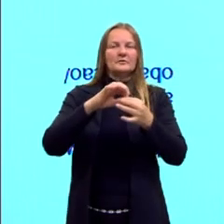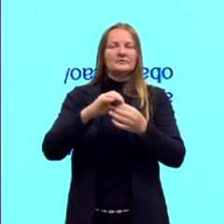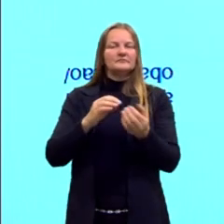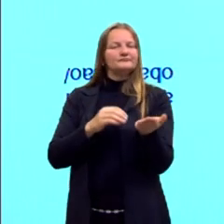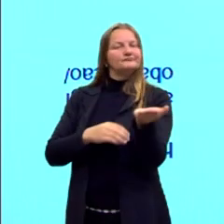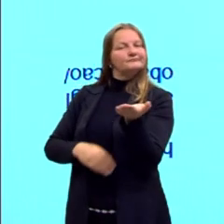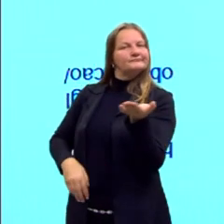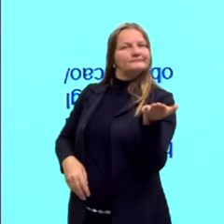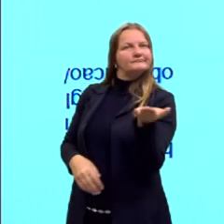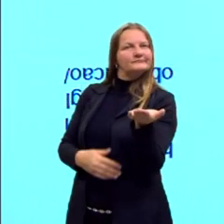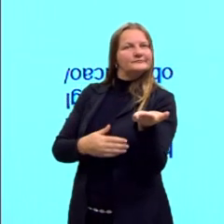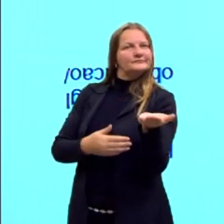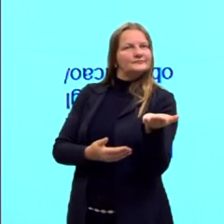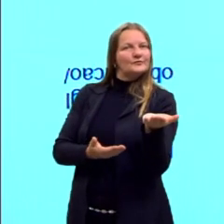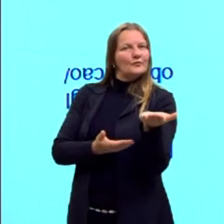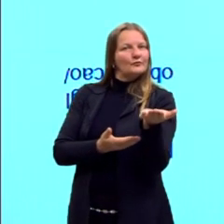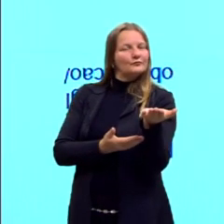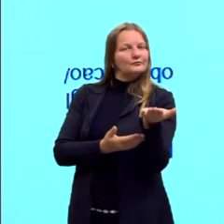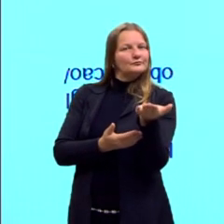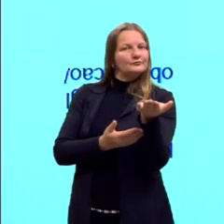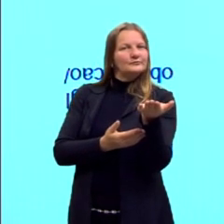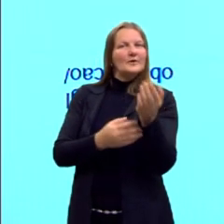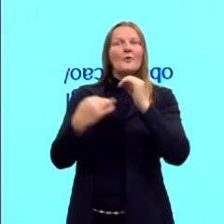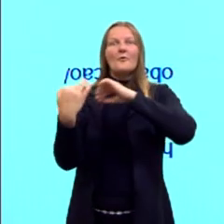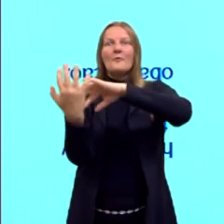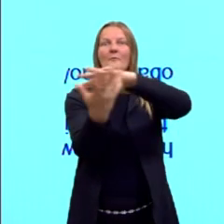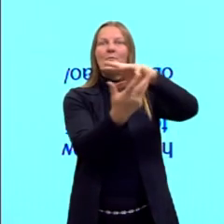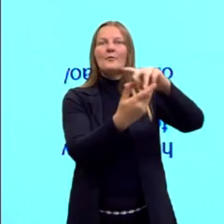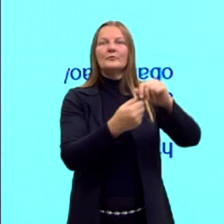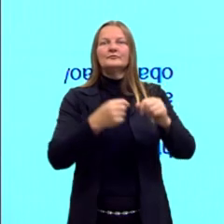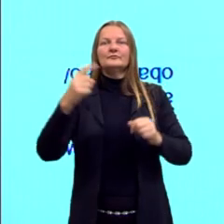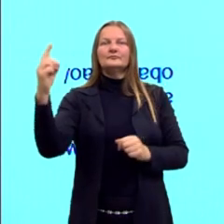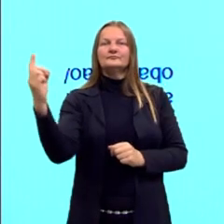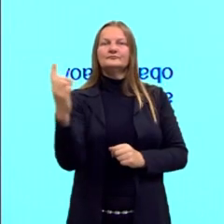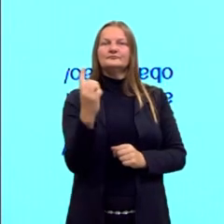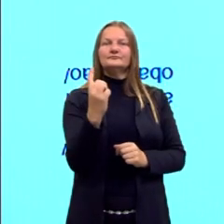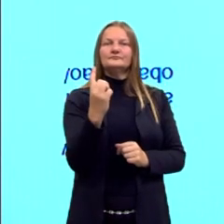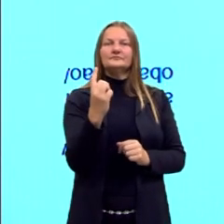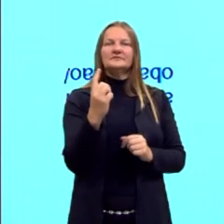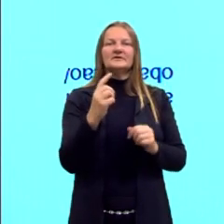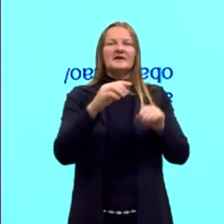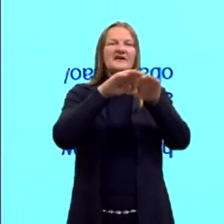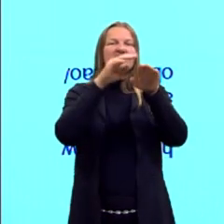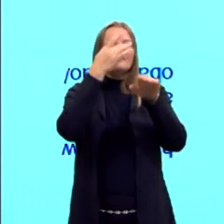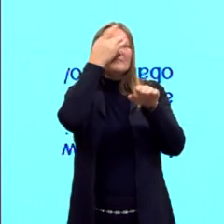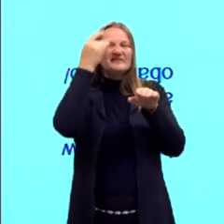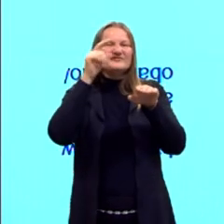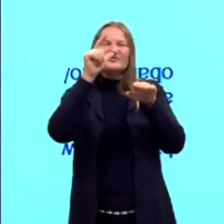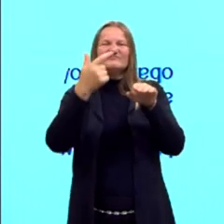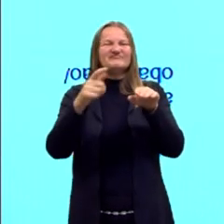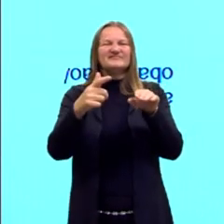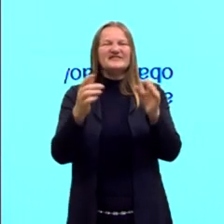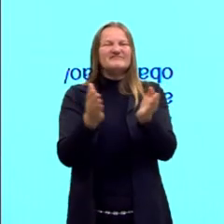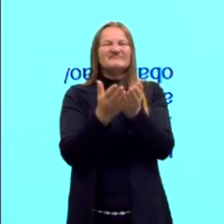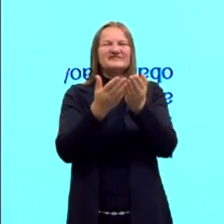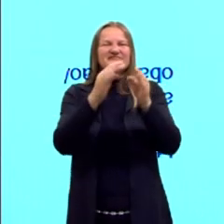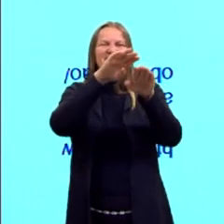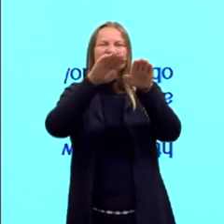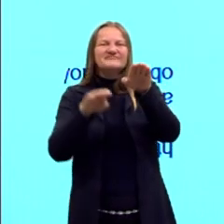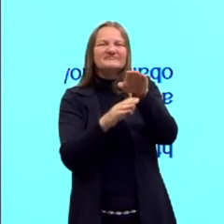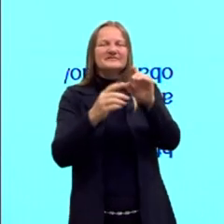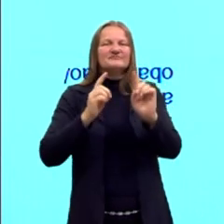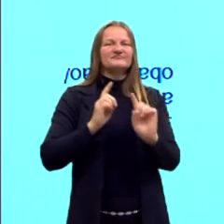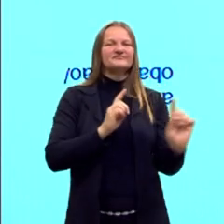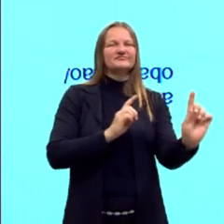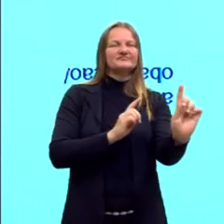sejam bem-vindos ao mundo da globalização, a entrada de serviço para as pessoas menos favorecidas. O que nós falávamos antes, né? A